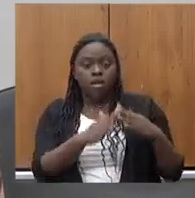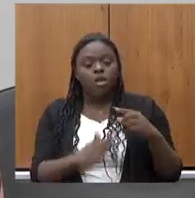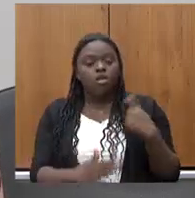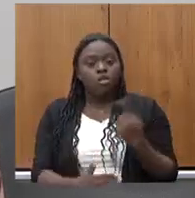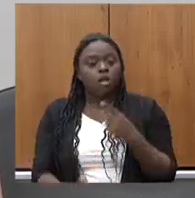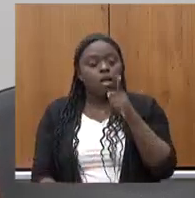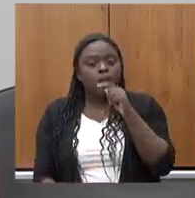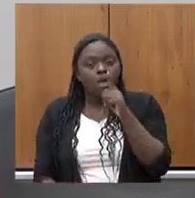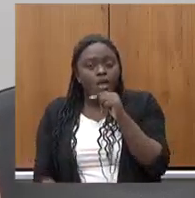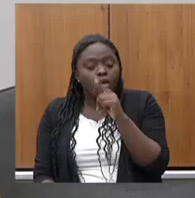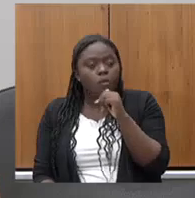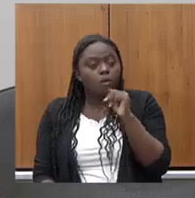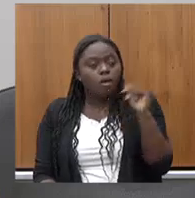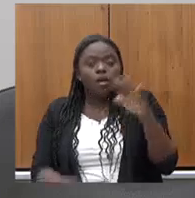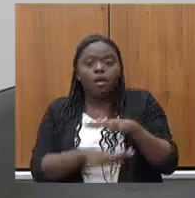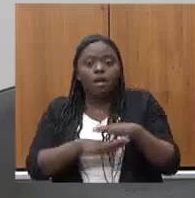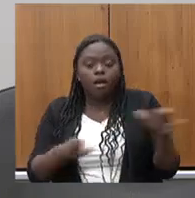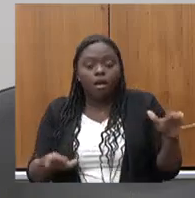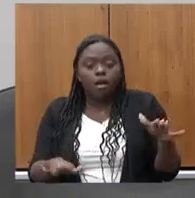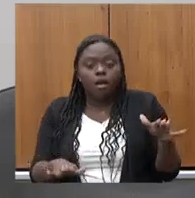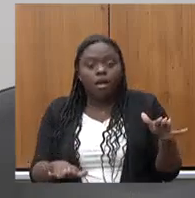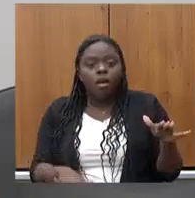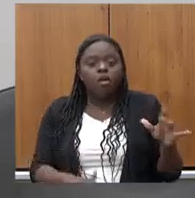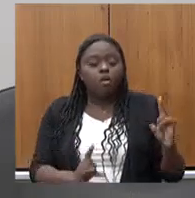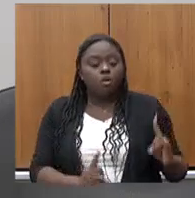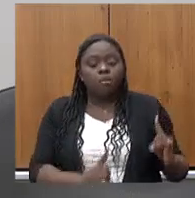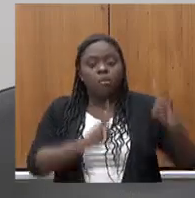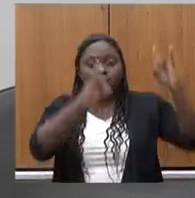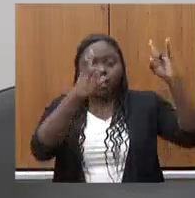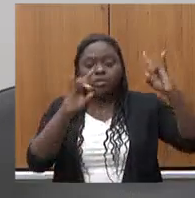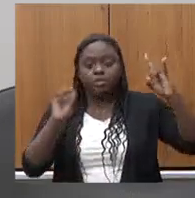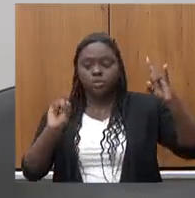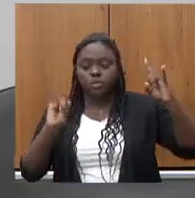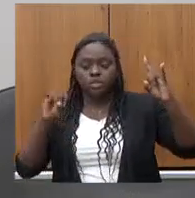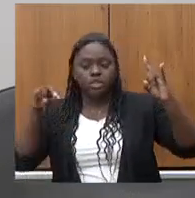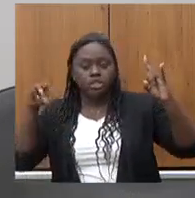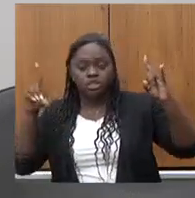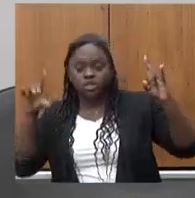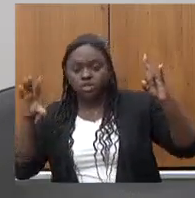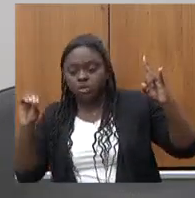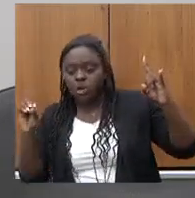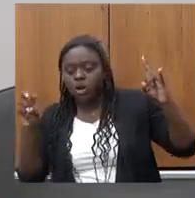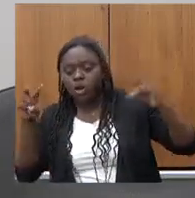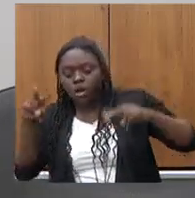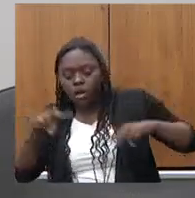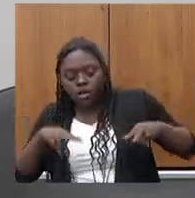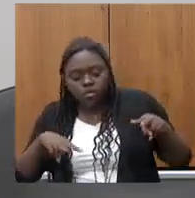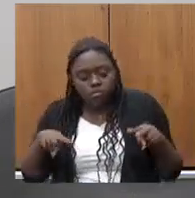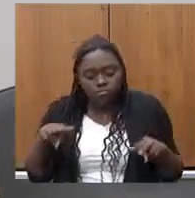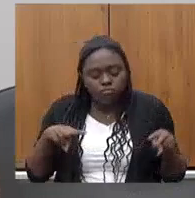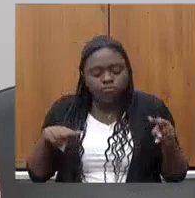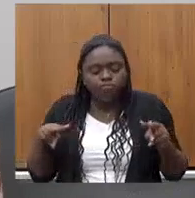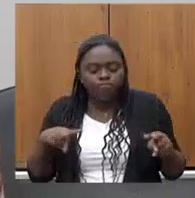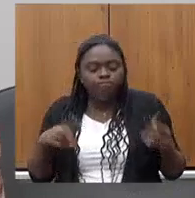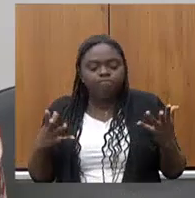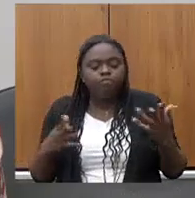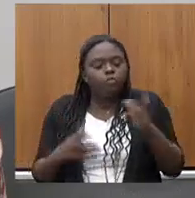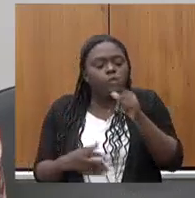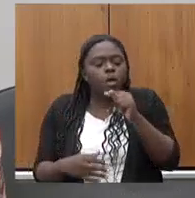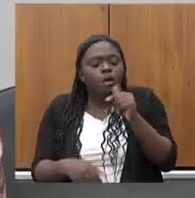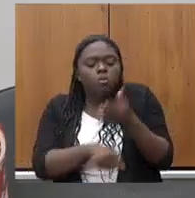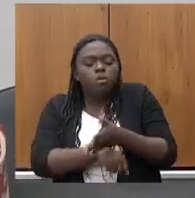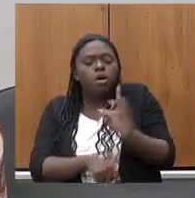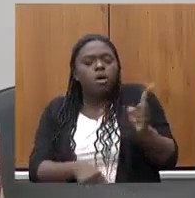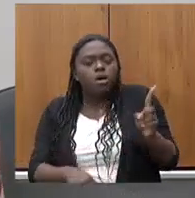sem água quando o síndico o síndico do prédio faz uma ronda e olha lá que não está entrando água